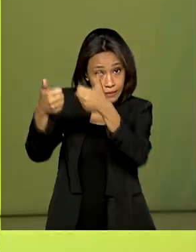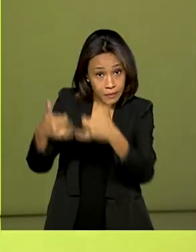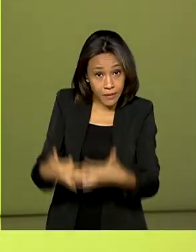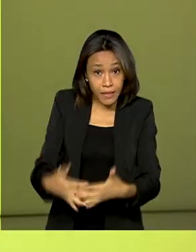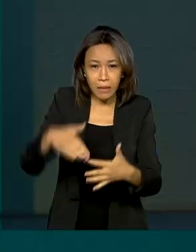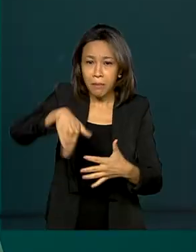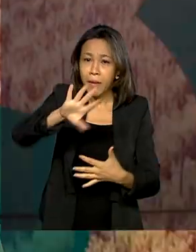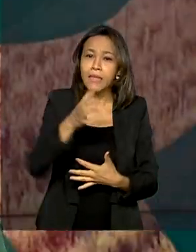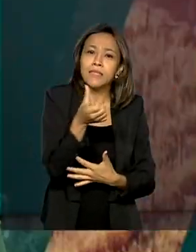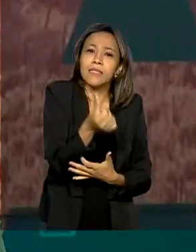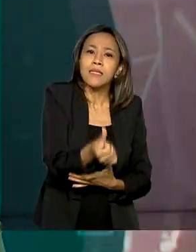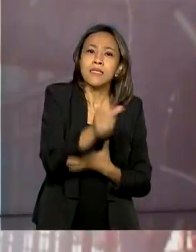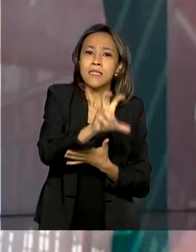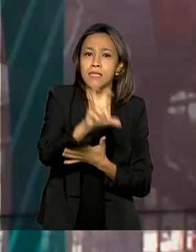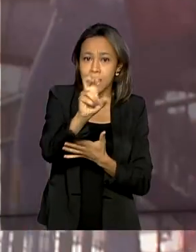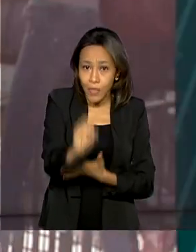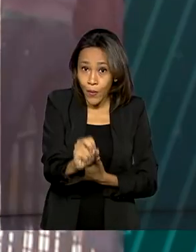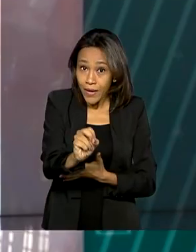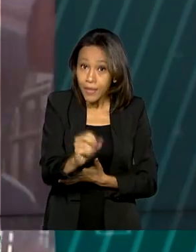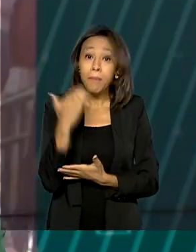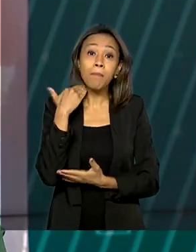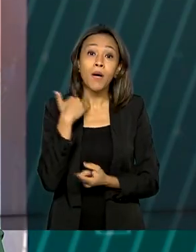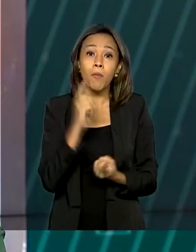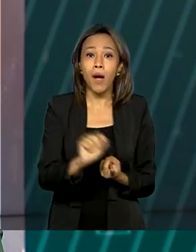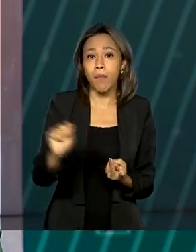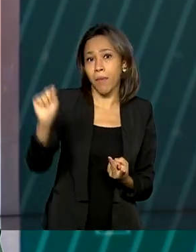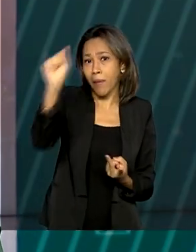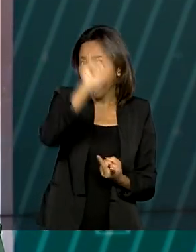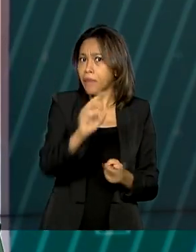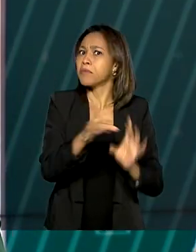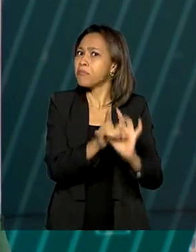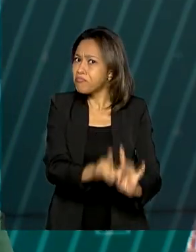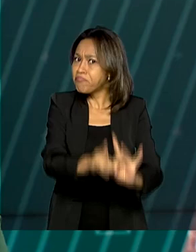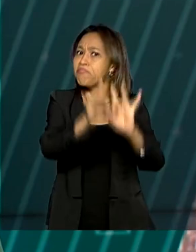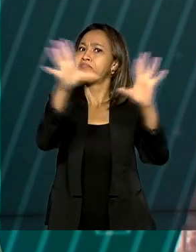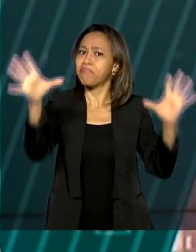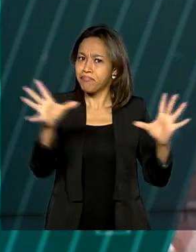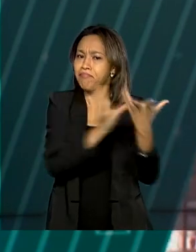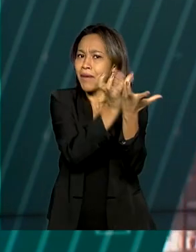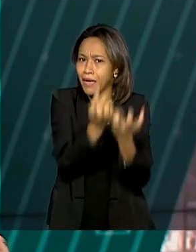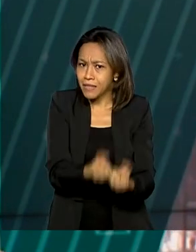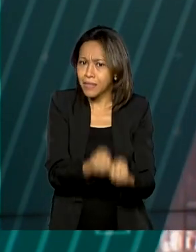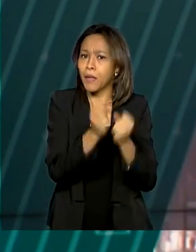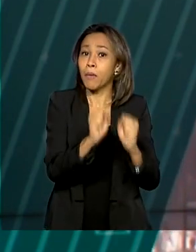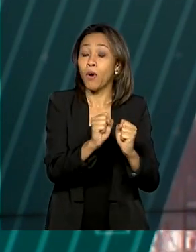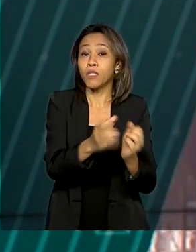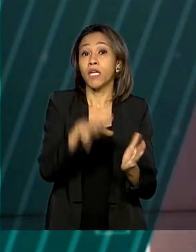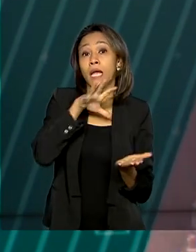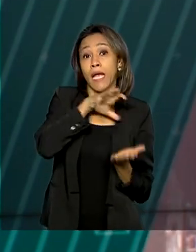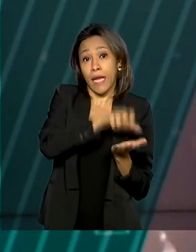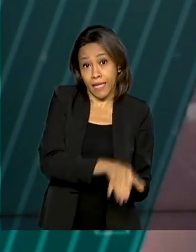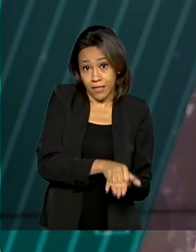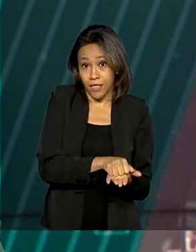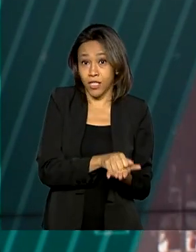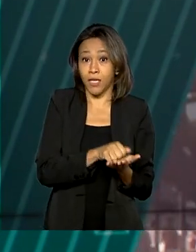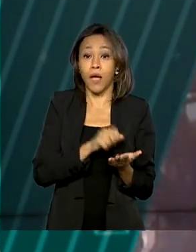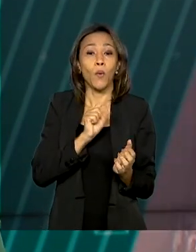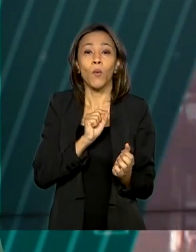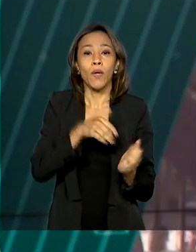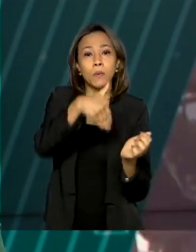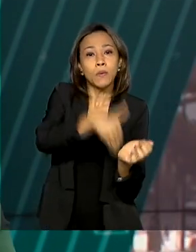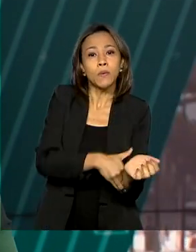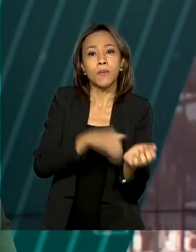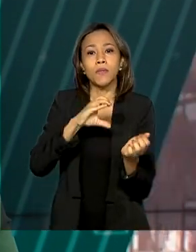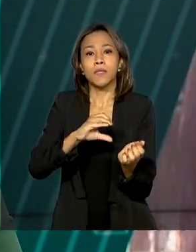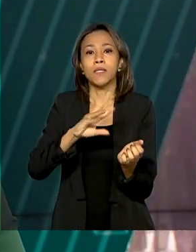instituições já estão aptas a oferecer o PIX e podem fazer o registro antecipado das chaves. Outras